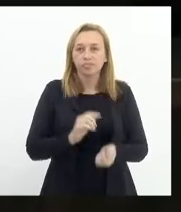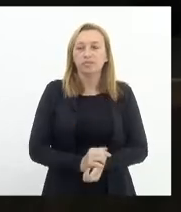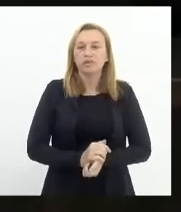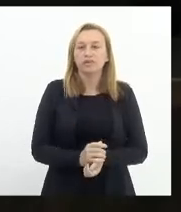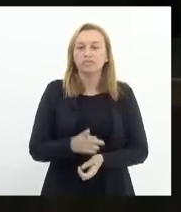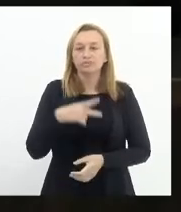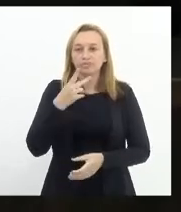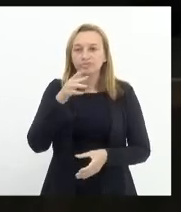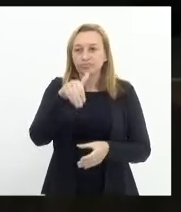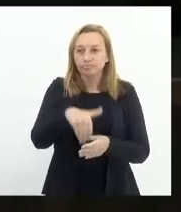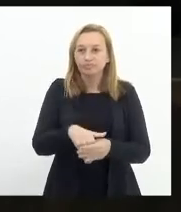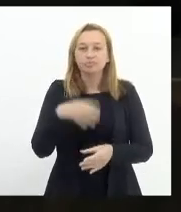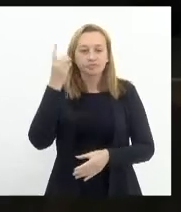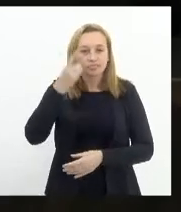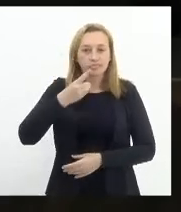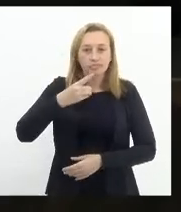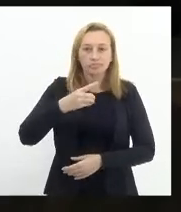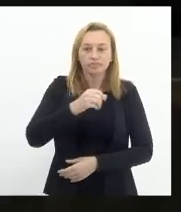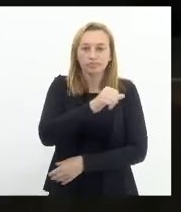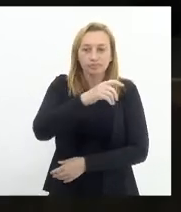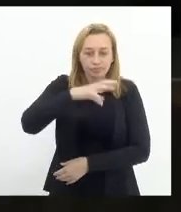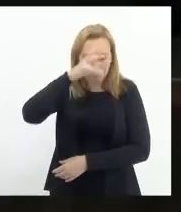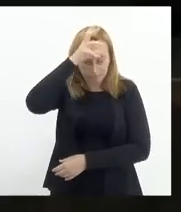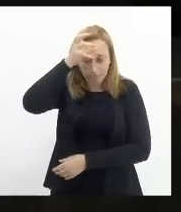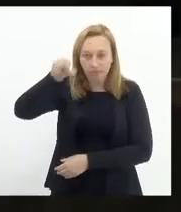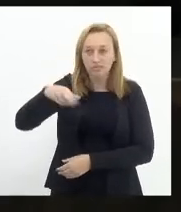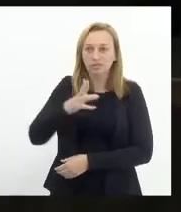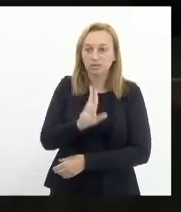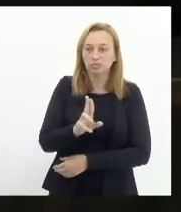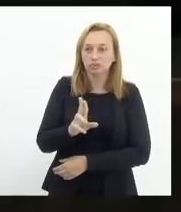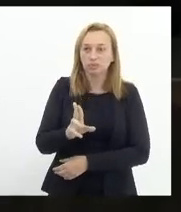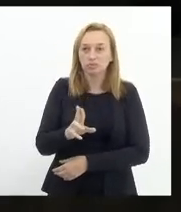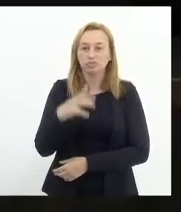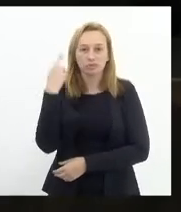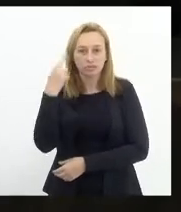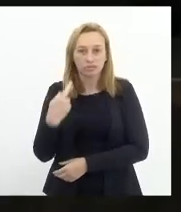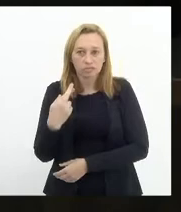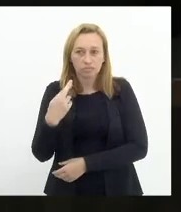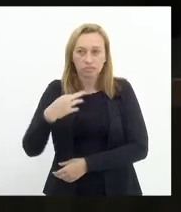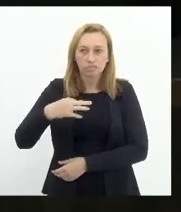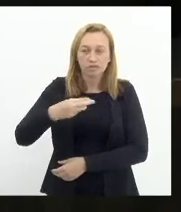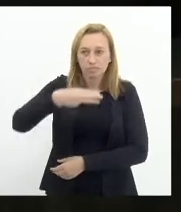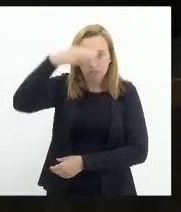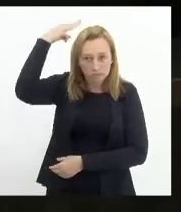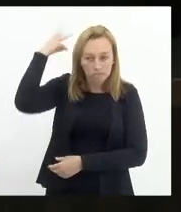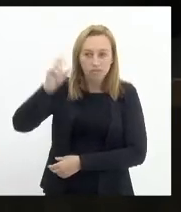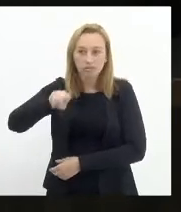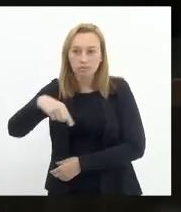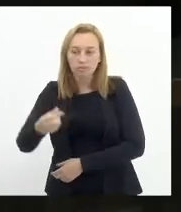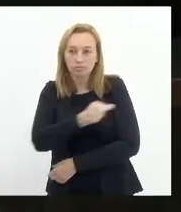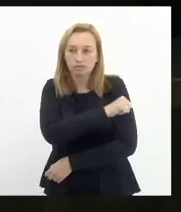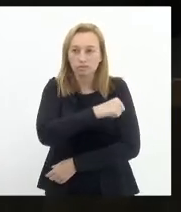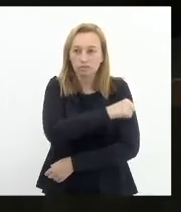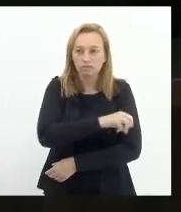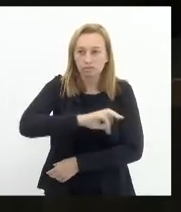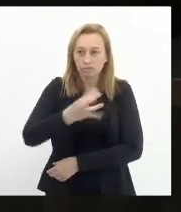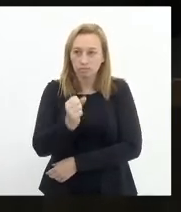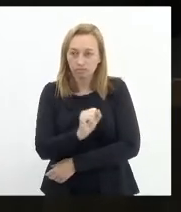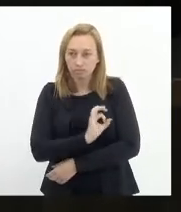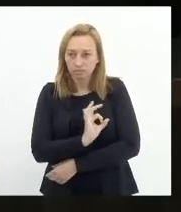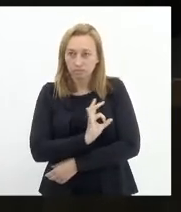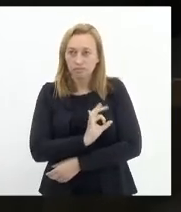declaração de voto, deputada Tia Ju, deputada Renata e deputado Márcio. Depois, enfermeira e Marta. Então, vamos de novo.